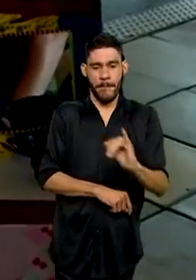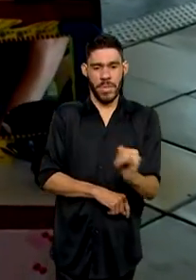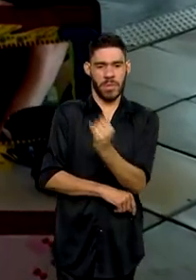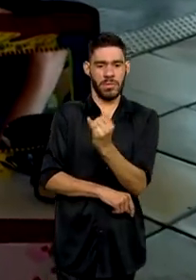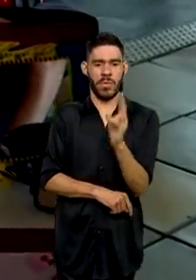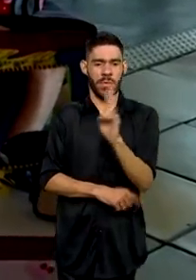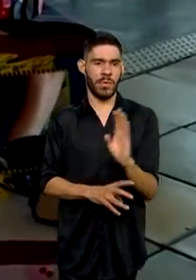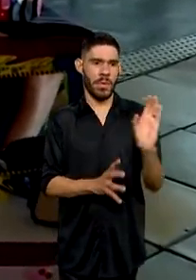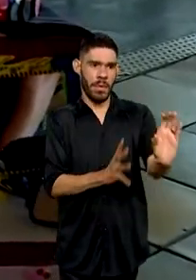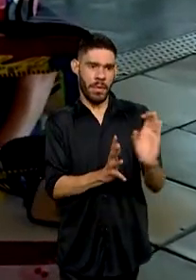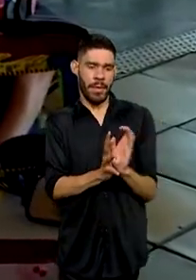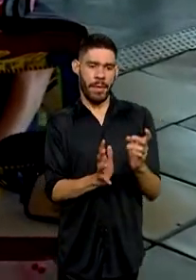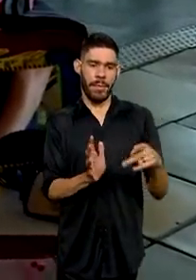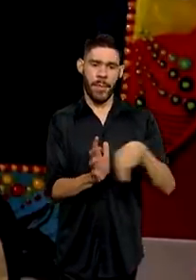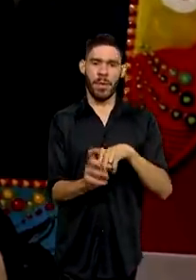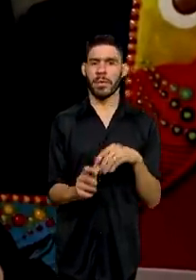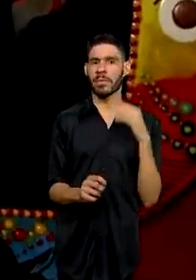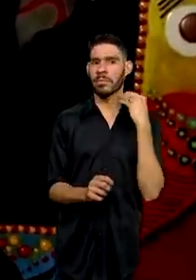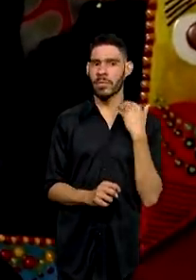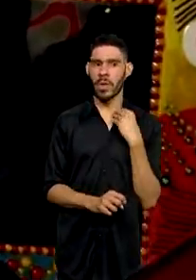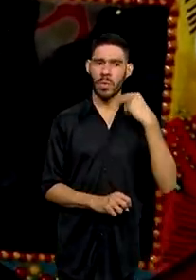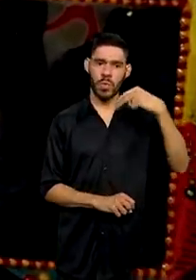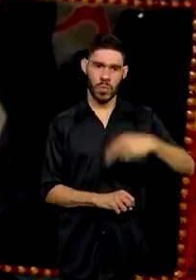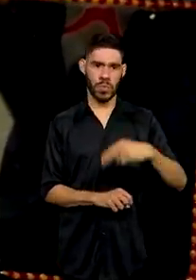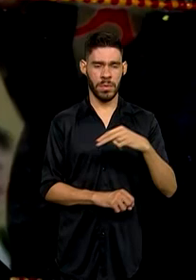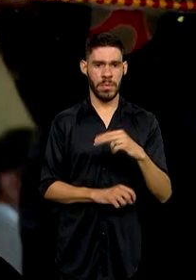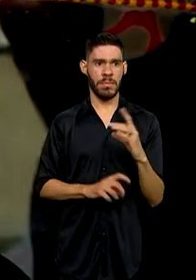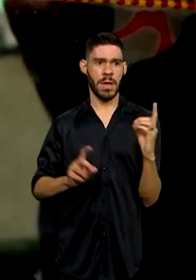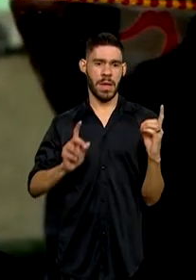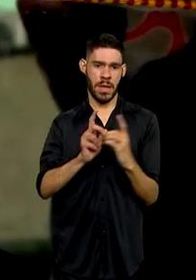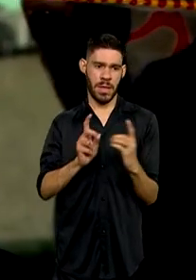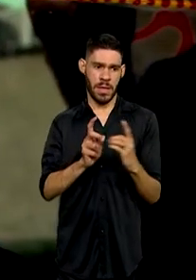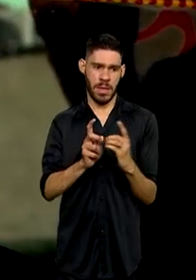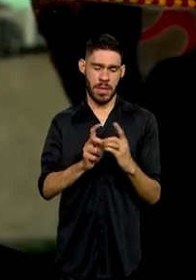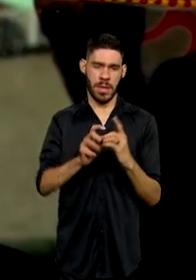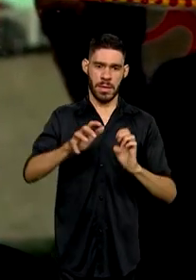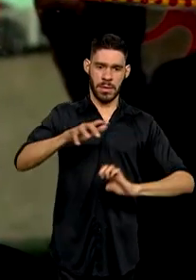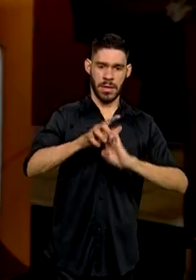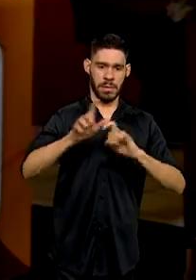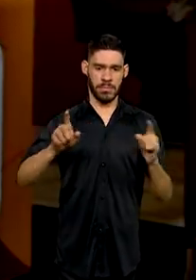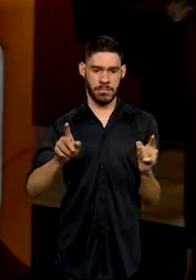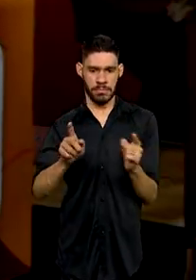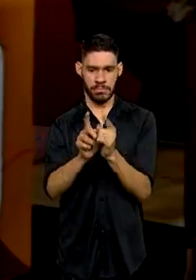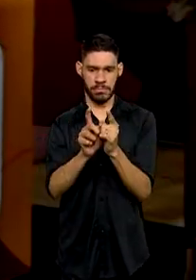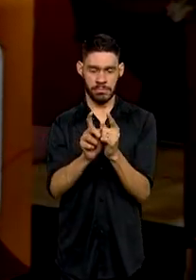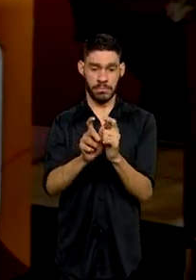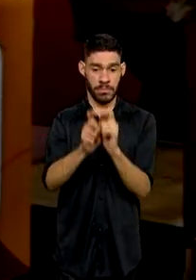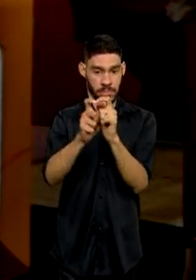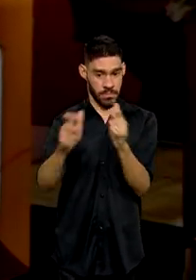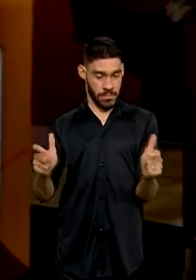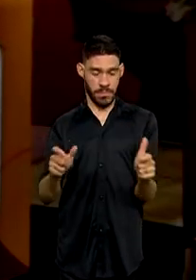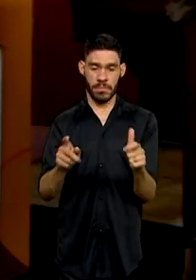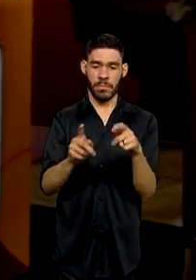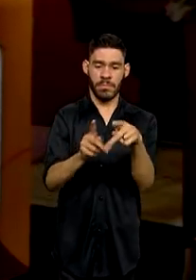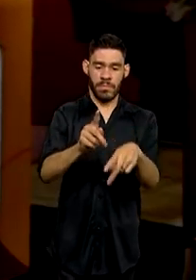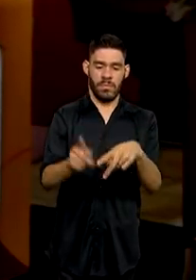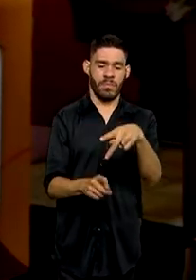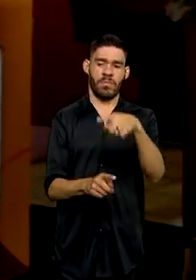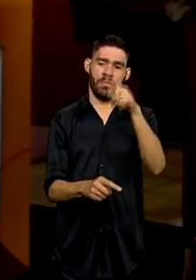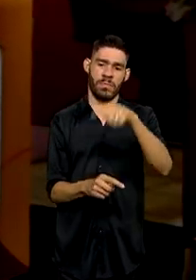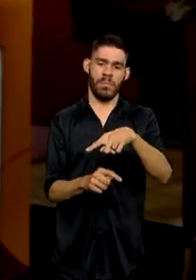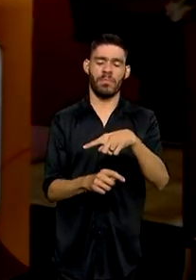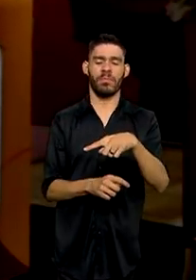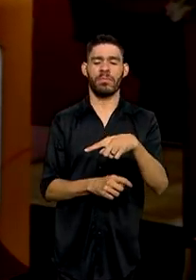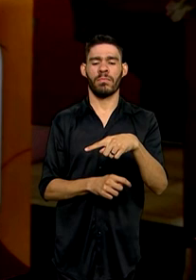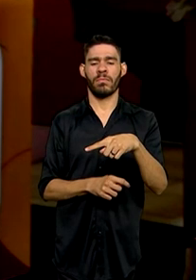criado pelo Banco do Nordeste, para atender micro e pequenos empreendedores. A grande maioria do nosso público são ainda